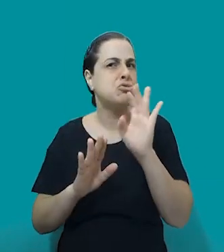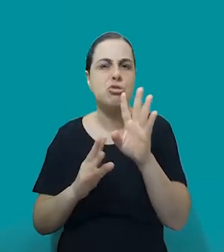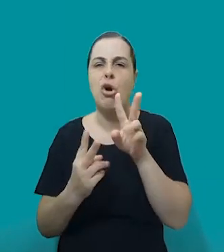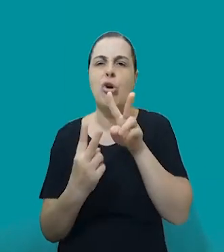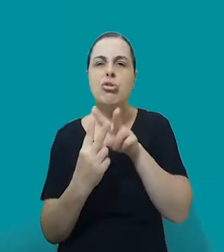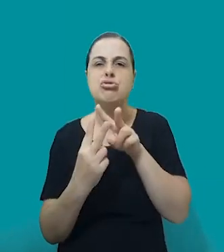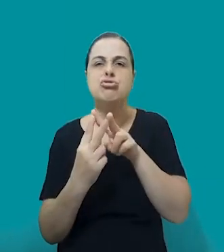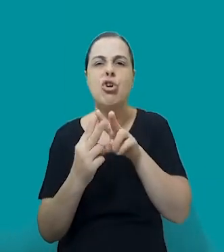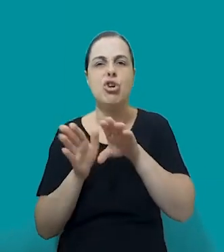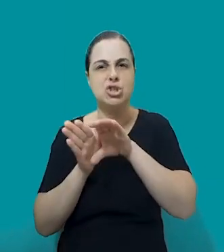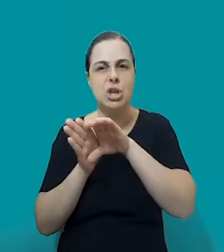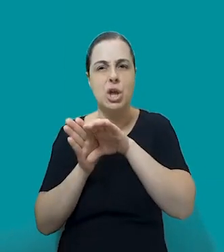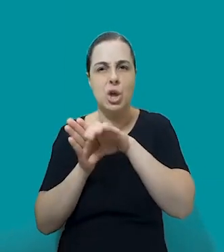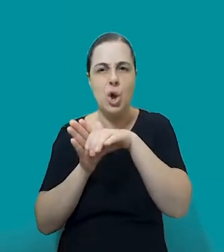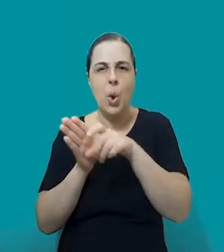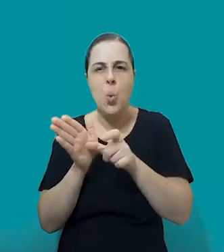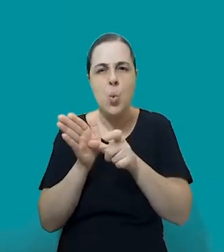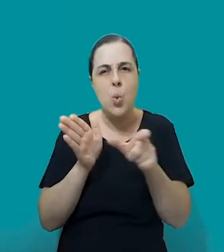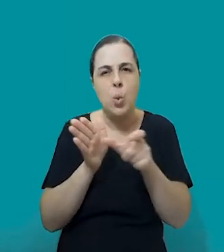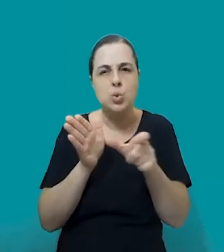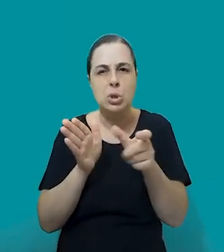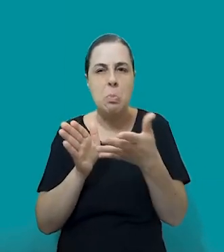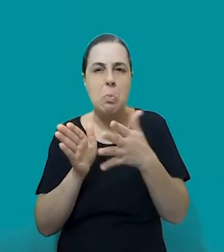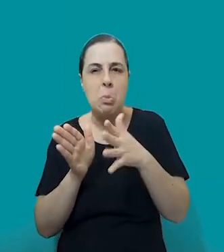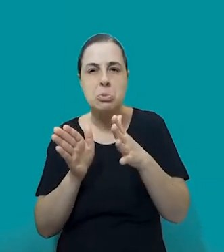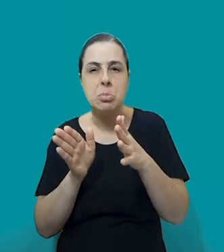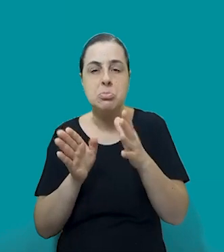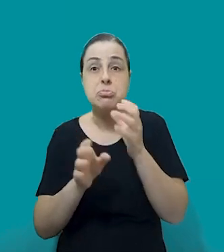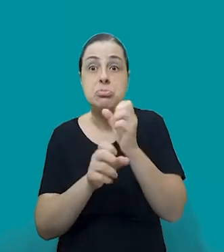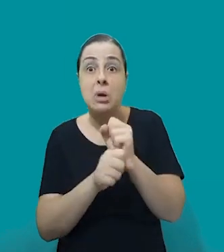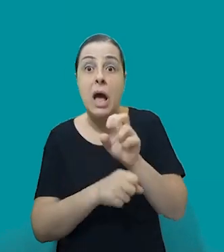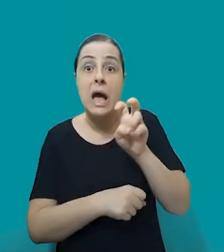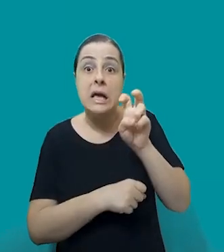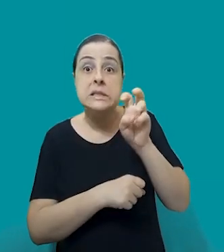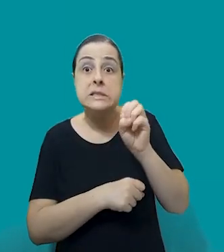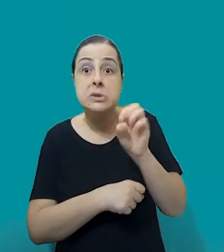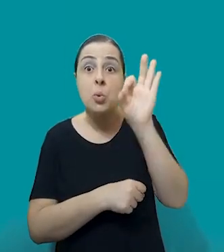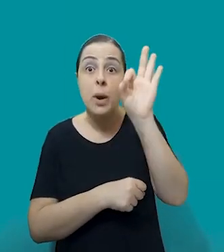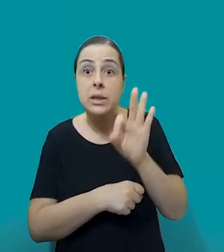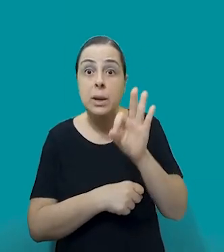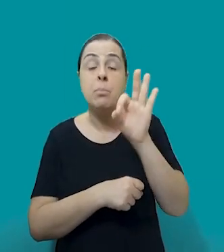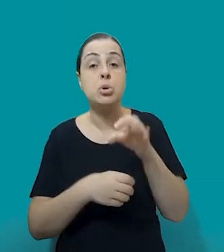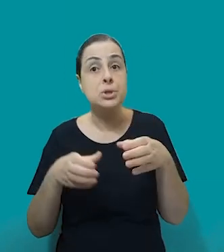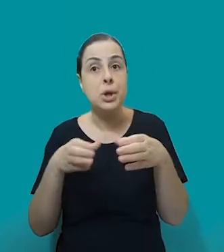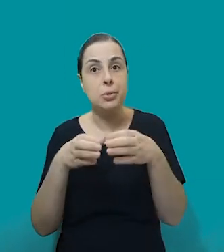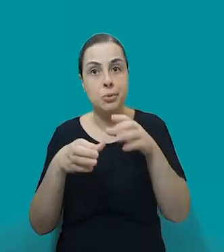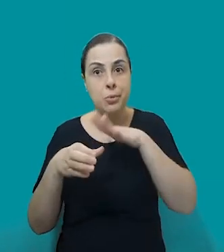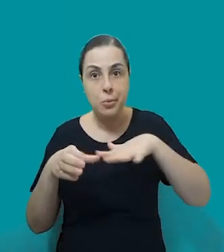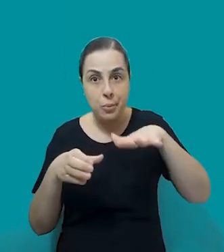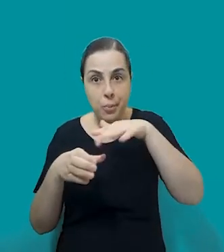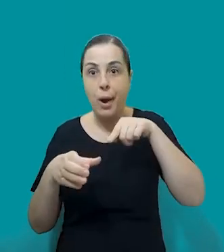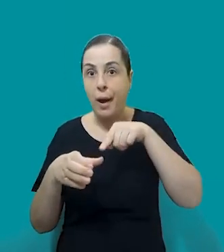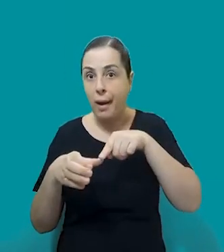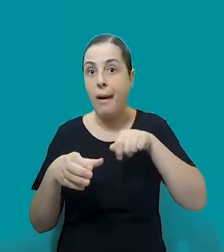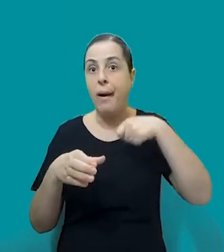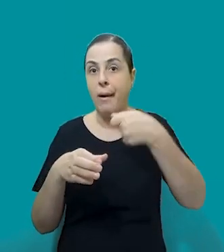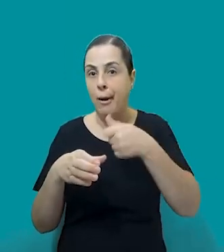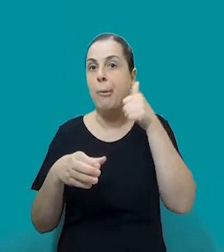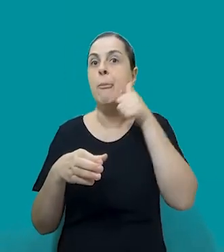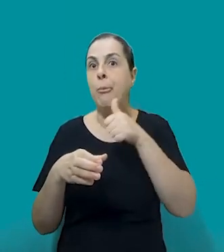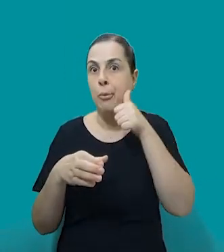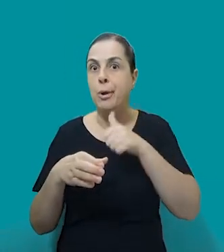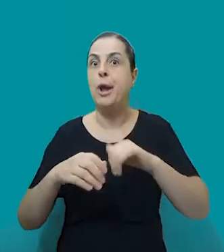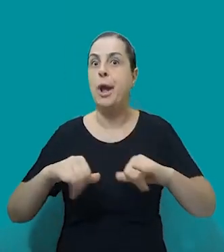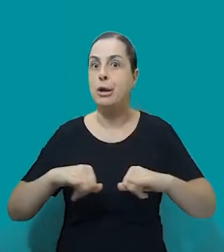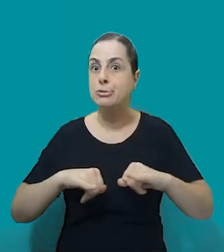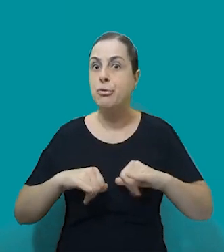esses dois conceitos, mais de 50% das mulheres já alegaram ter sofrido esses tipos de violência